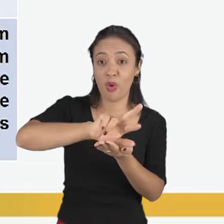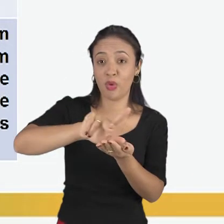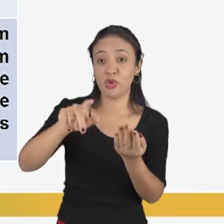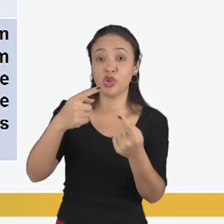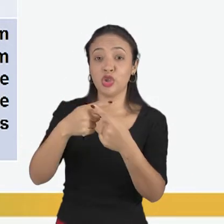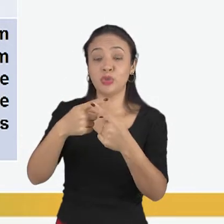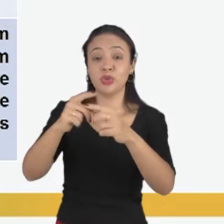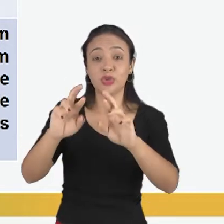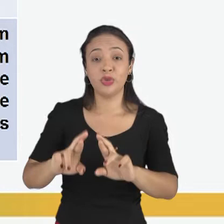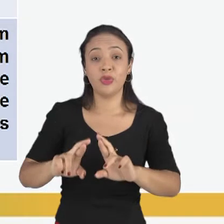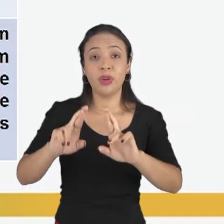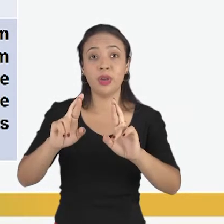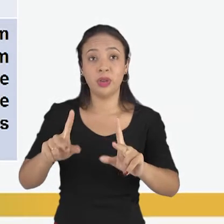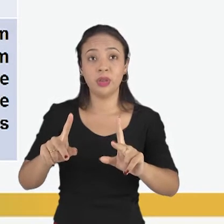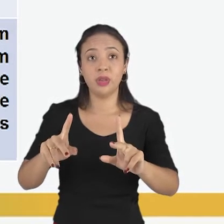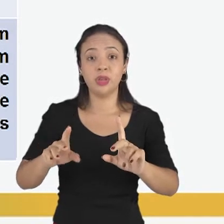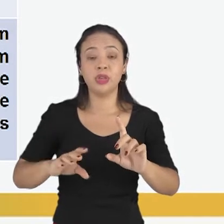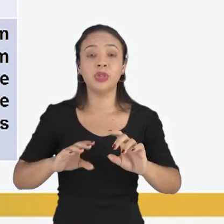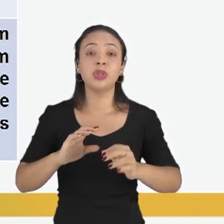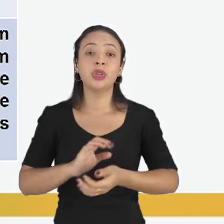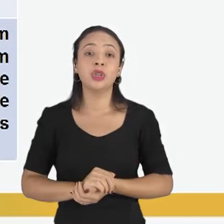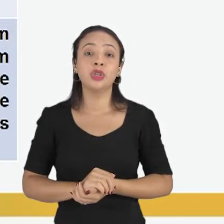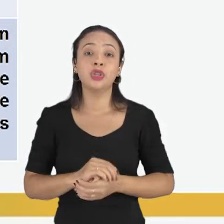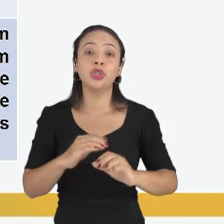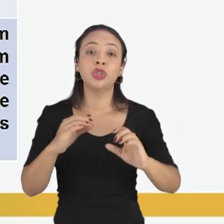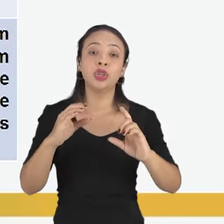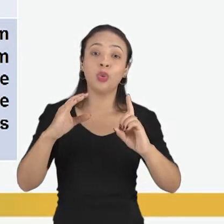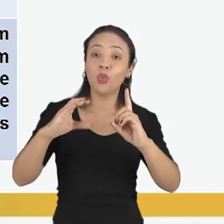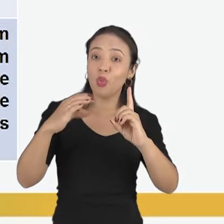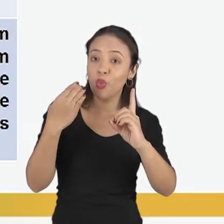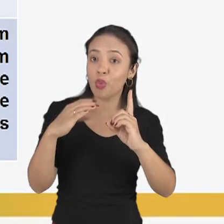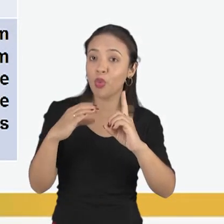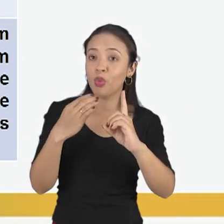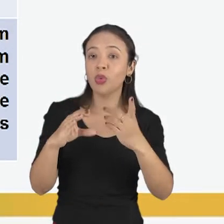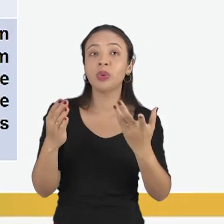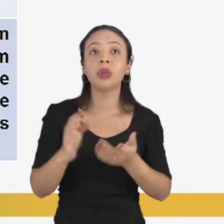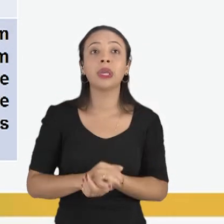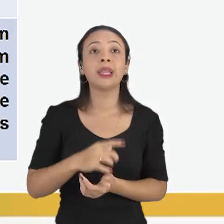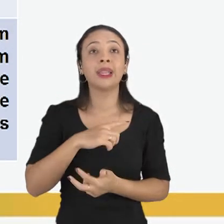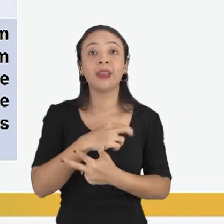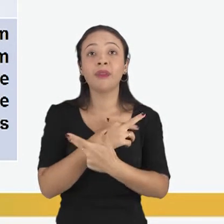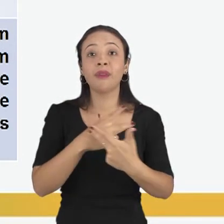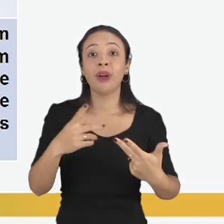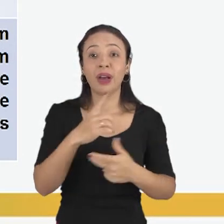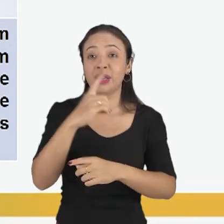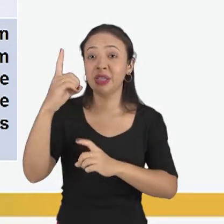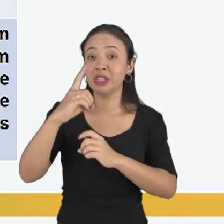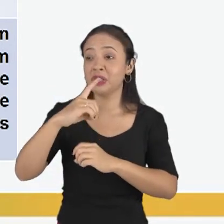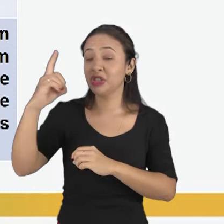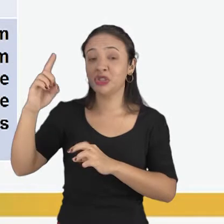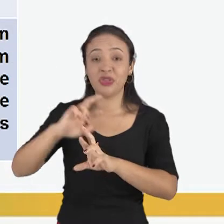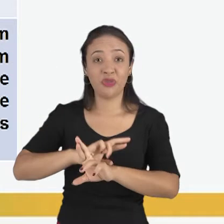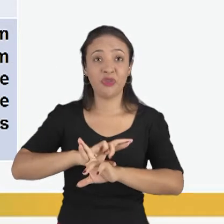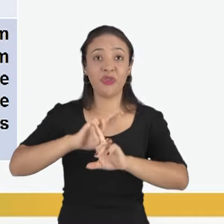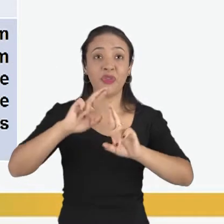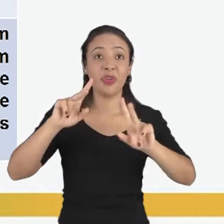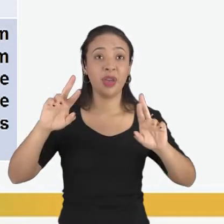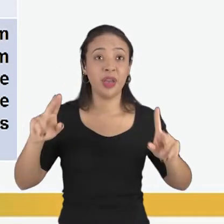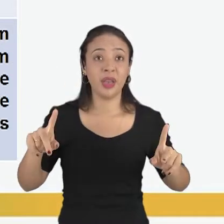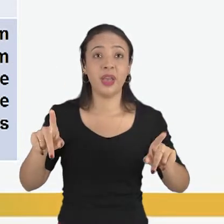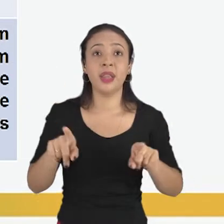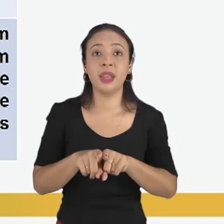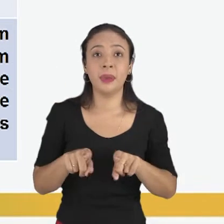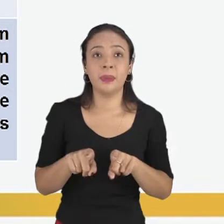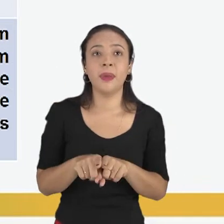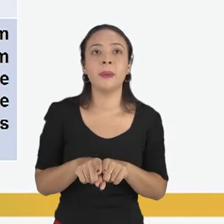Talvez a Índia seja o país onde mais existam deuses e cultos diferentes. Cultos, deuses, seitas, o